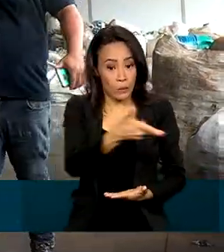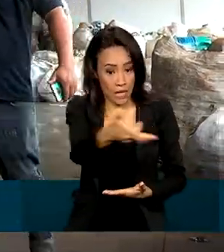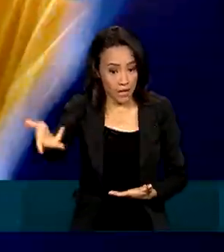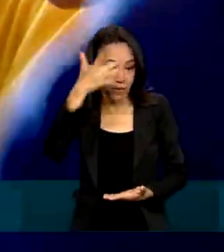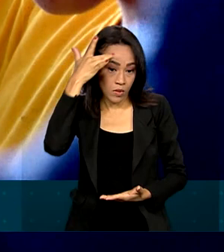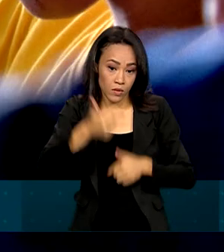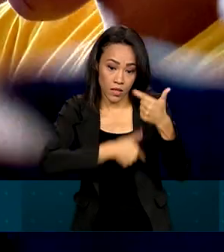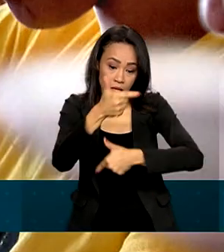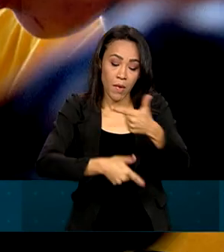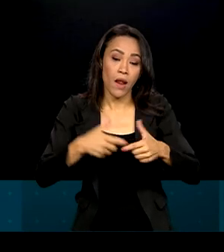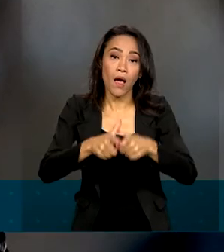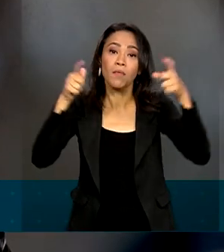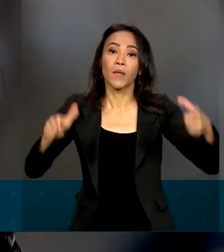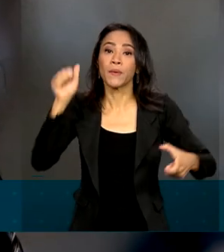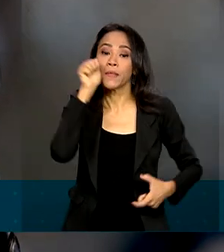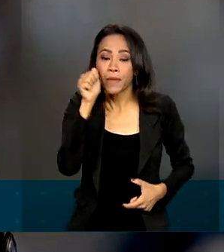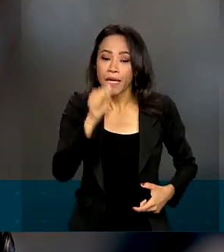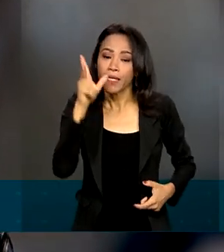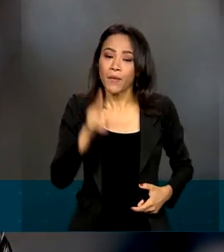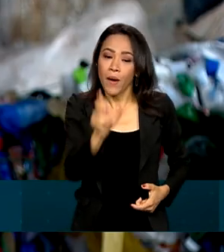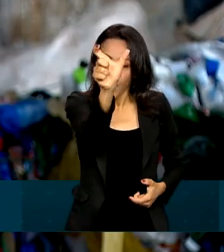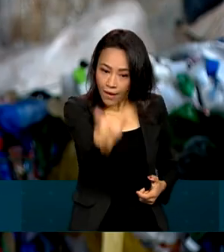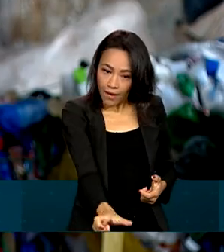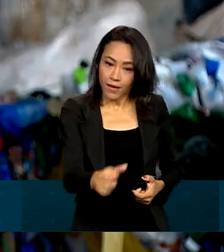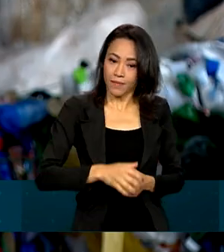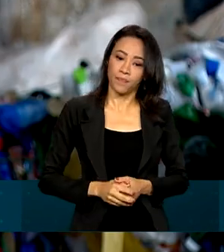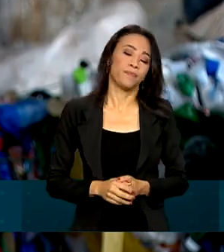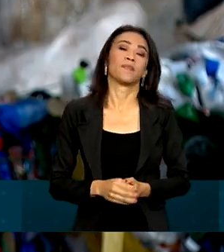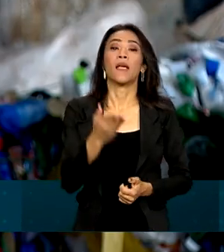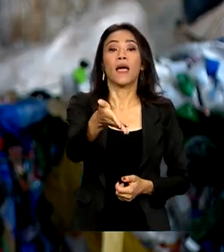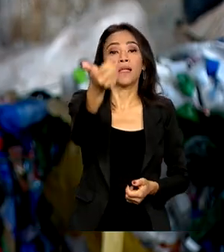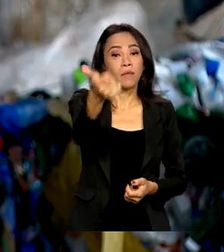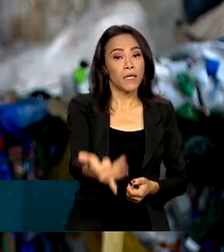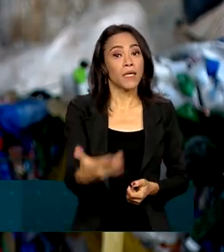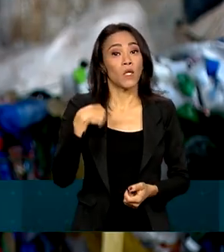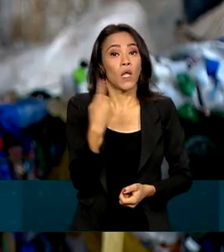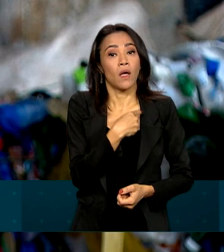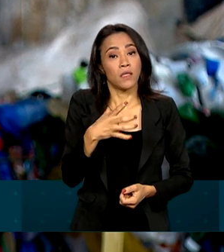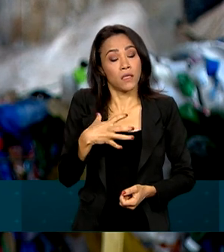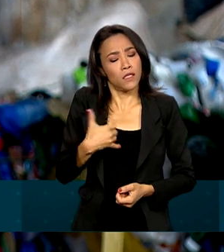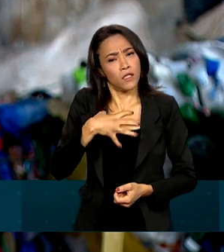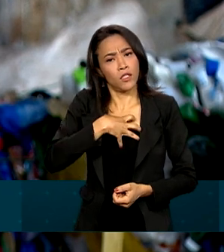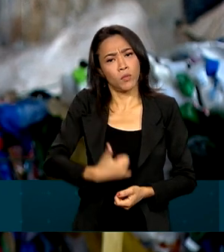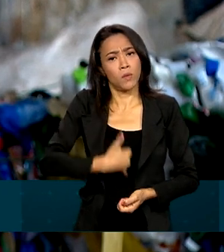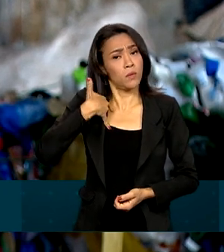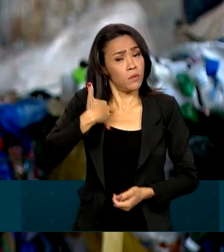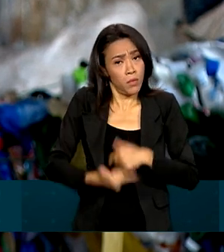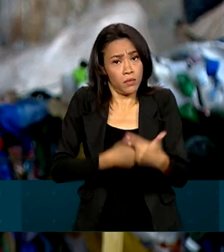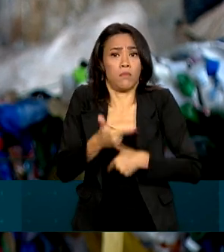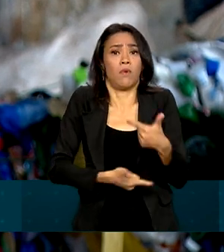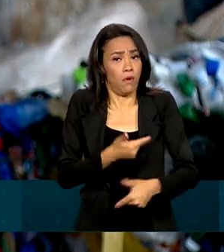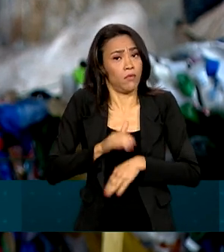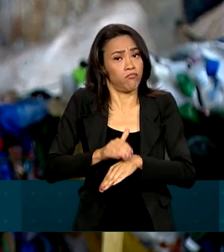catadores são mulheres, assim como Aline. Nós temos muito orgulho da atividade que a gente exerce no nosso país.